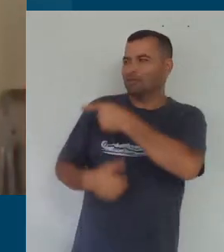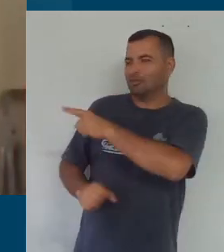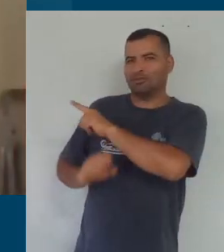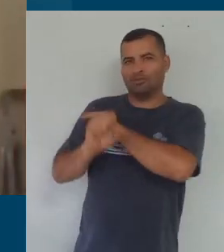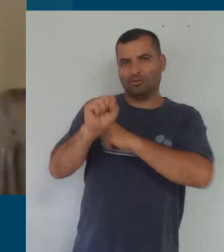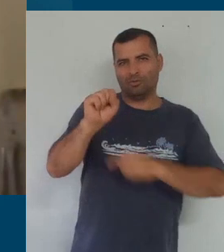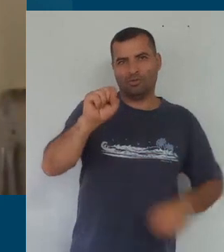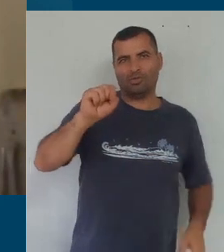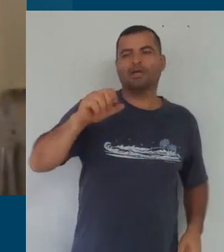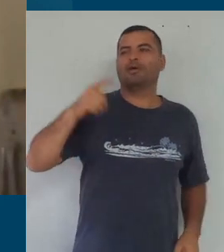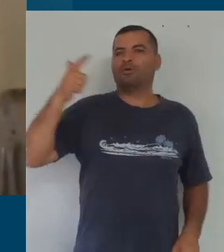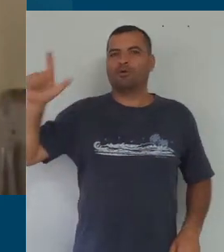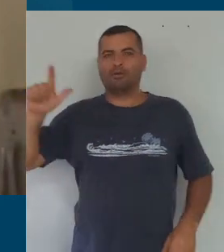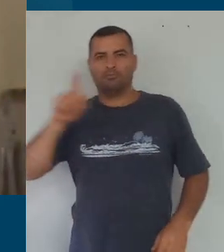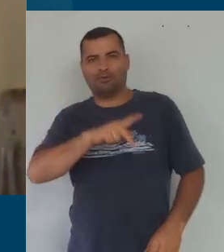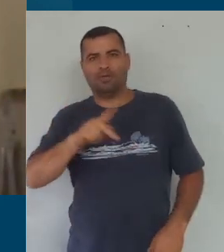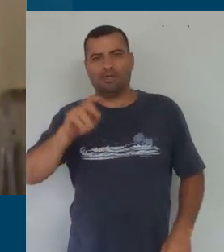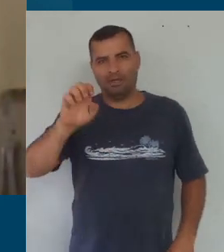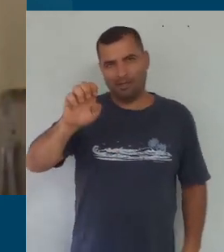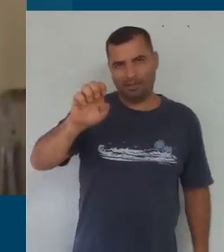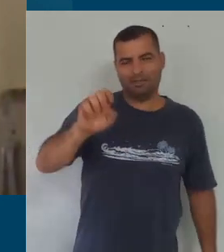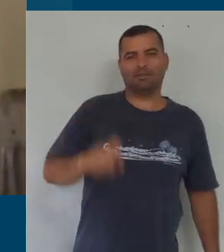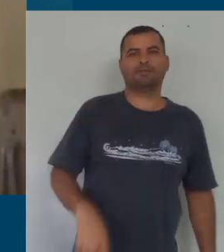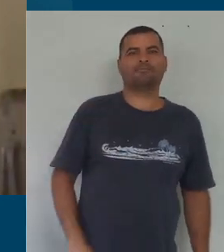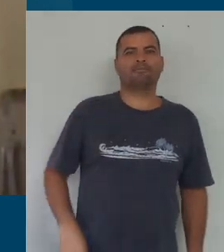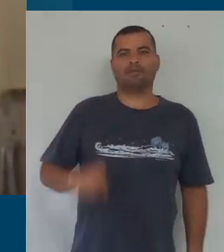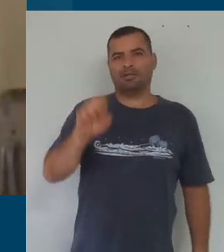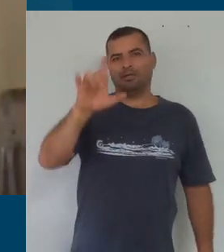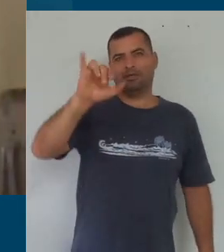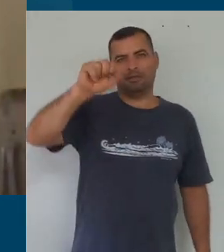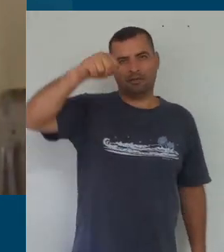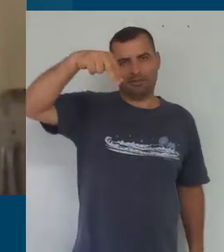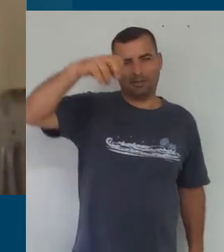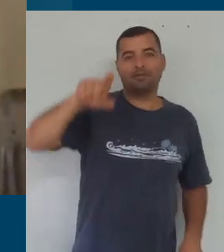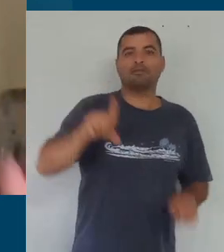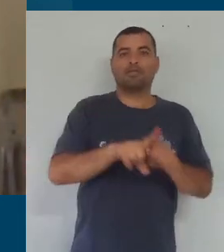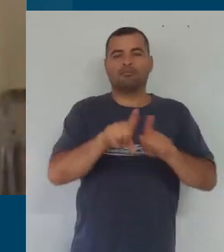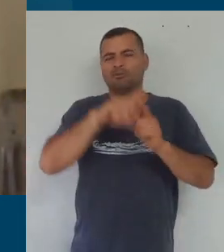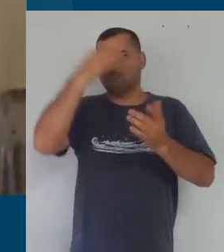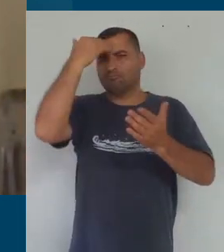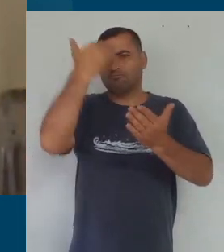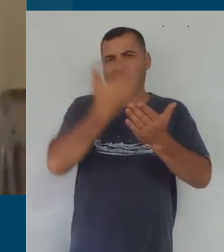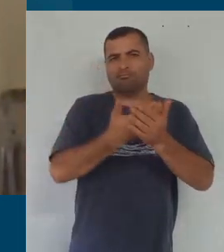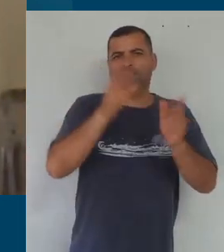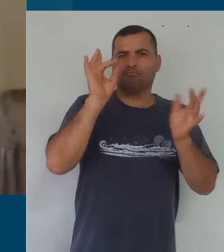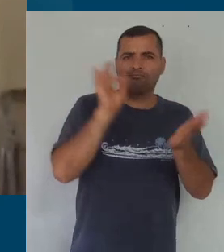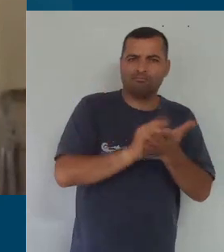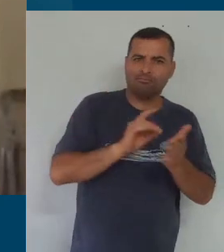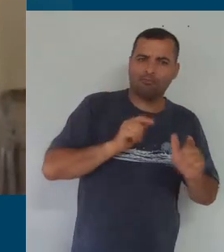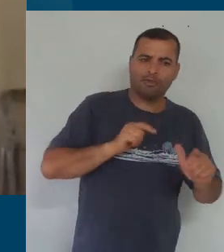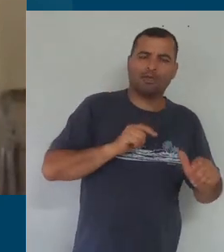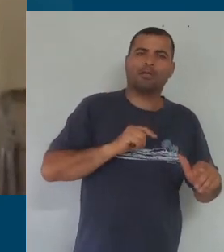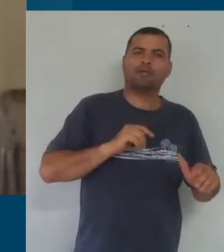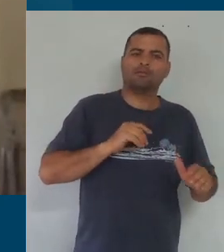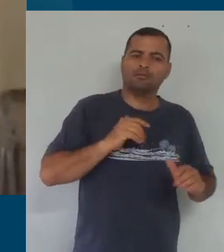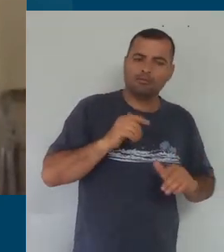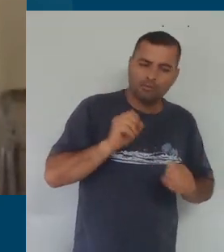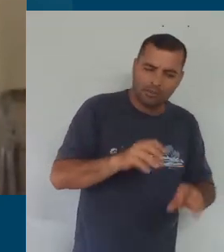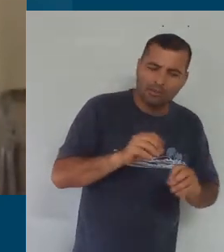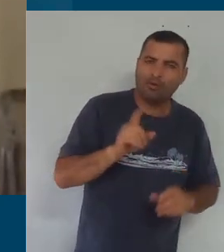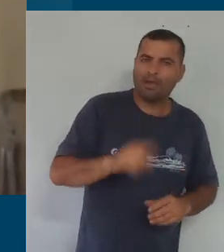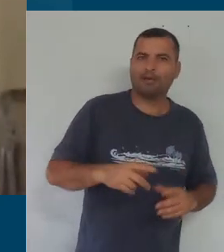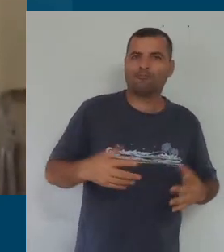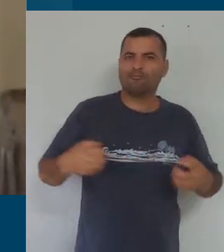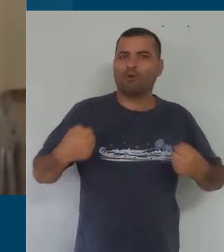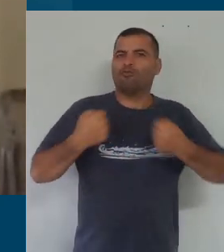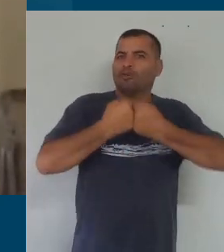Eliane, pelos desafios, e também por acreditar que educação também é conflito, né? E a